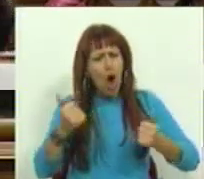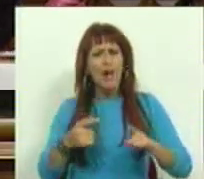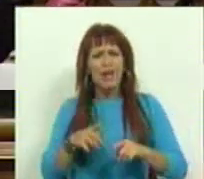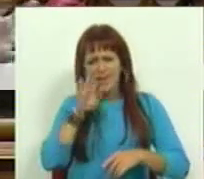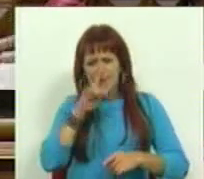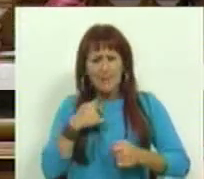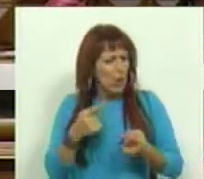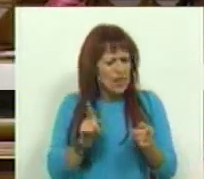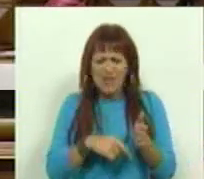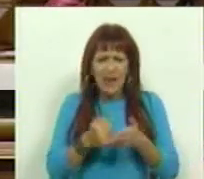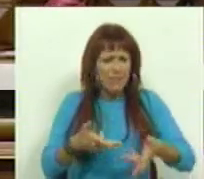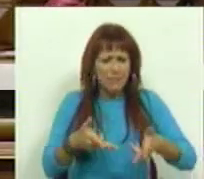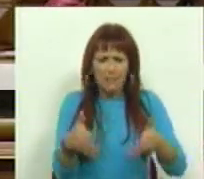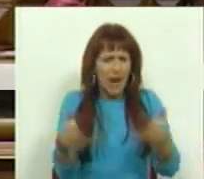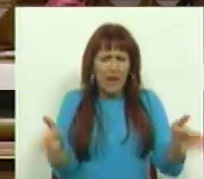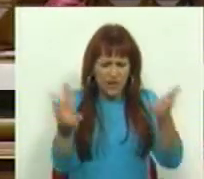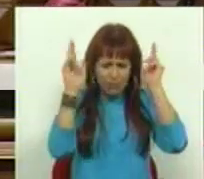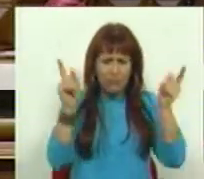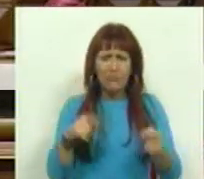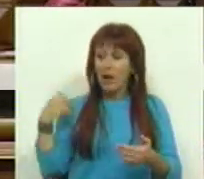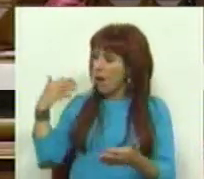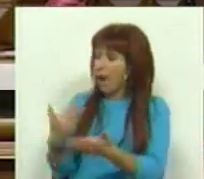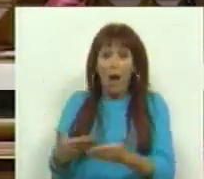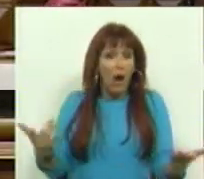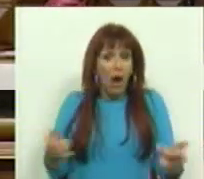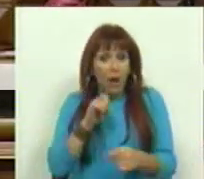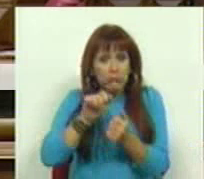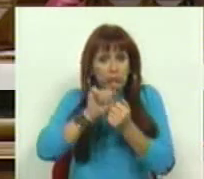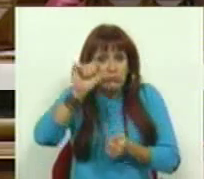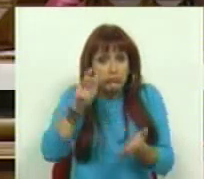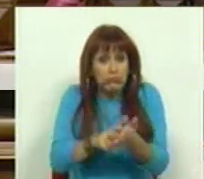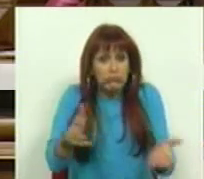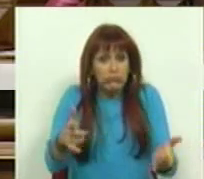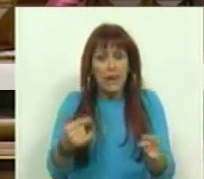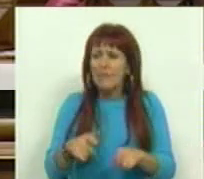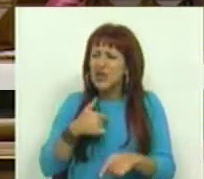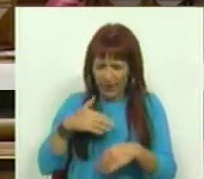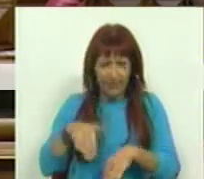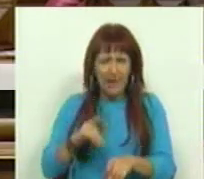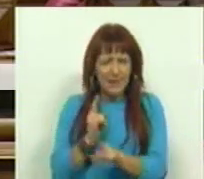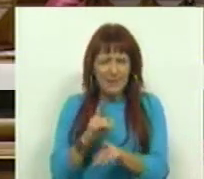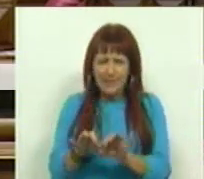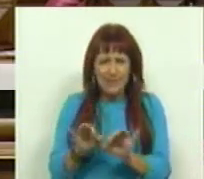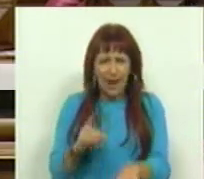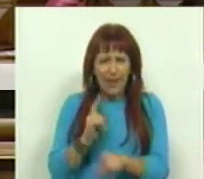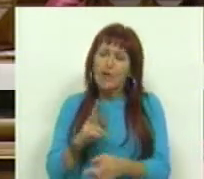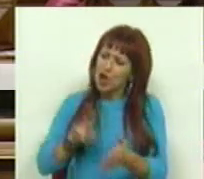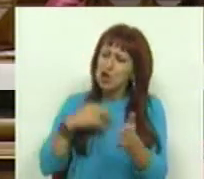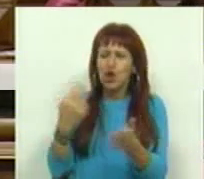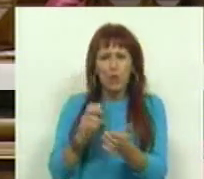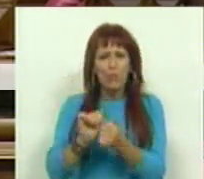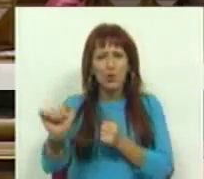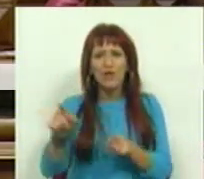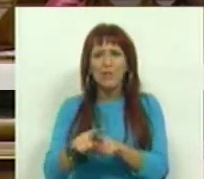para melhorar. Estivemos sempre abertos a isso, estamos sempre. Então, o diploma seria aprovado. Mas se querem deixar tudo na mesma, então chumbam o